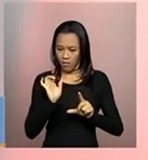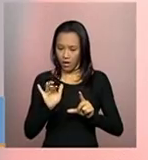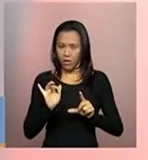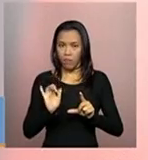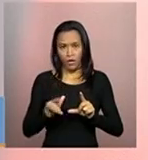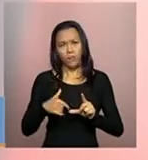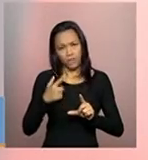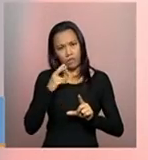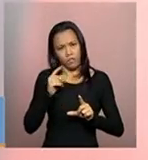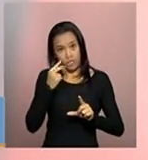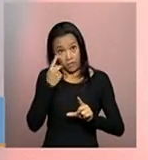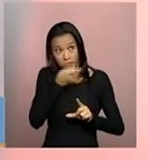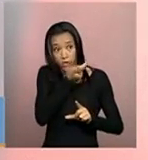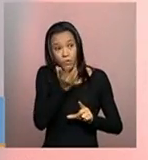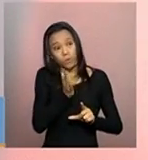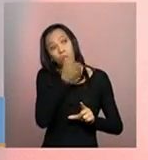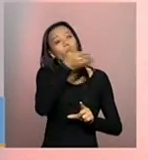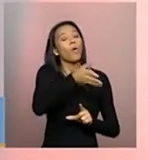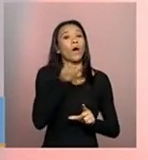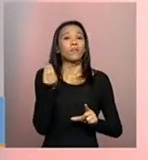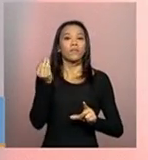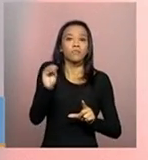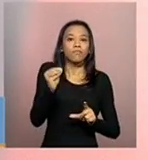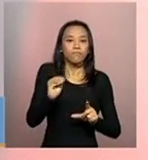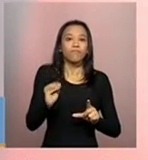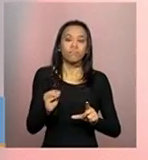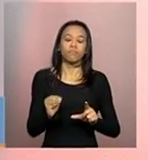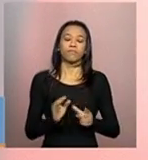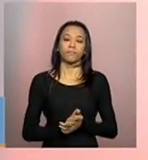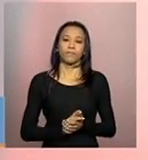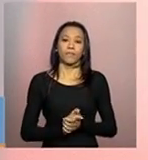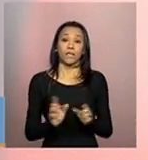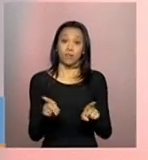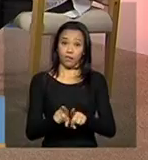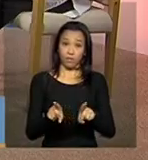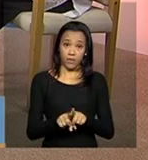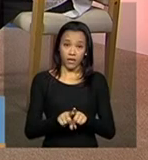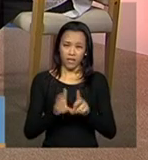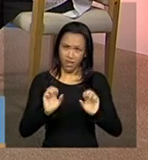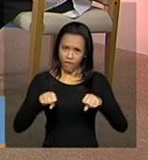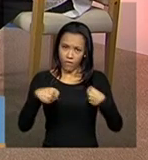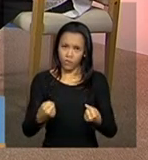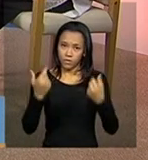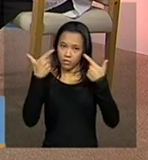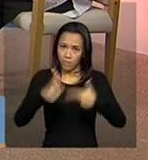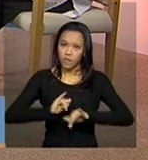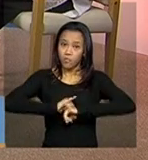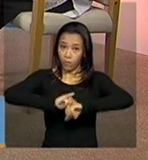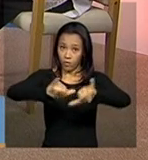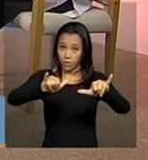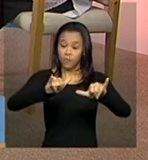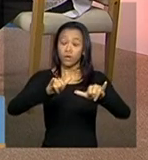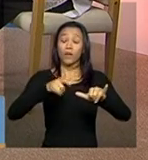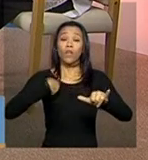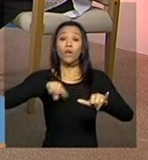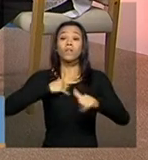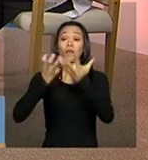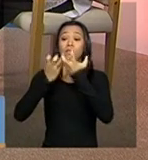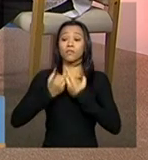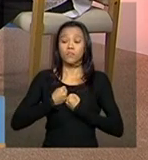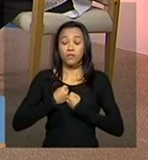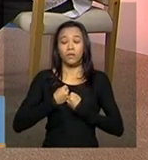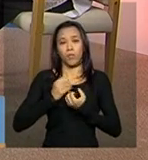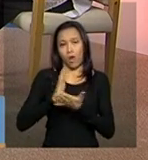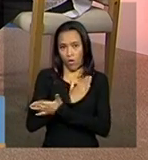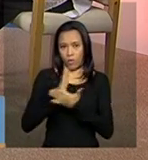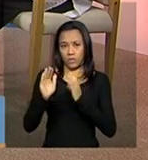realmente viu na visita e aquilo que realmente existe na entidade. Nesse aspecto, queria só reforçar que a gente recebe, às vezes, alguns